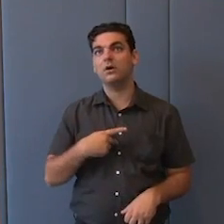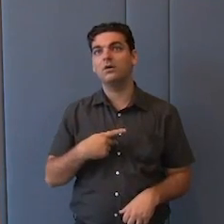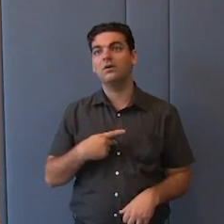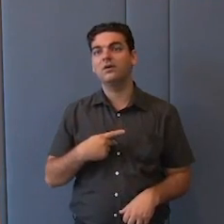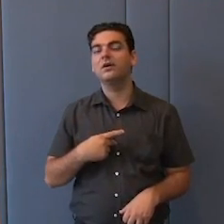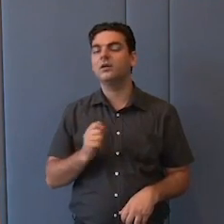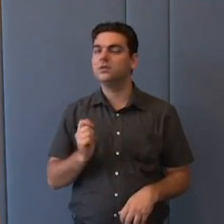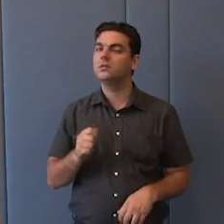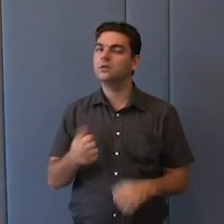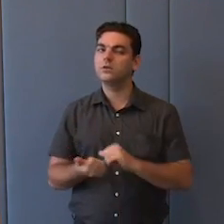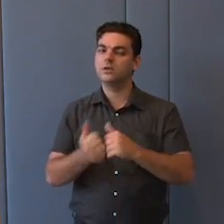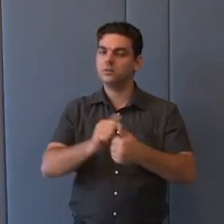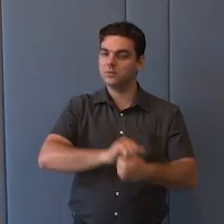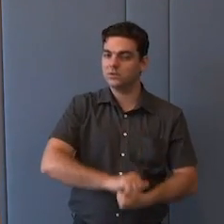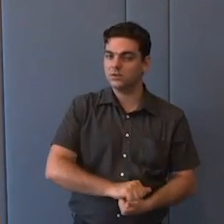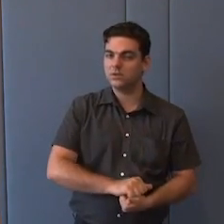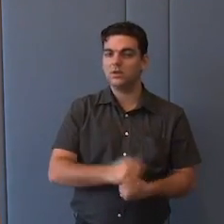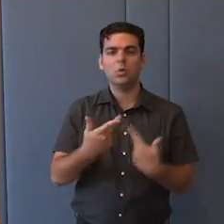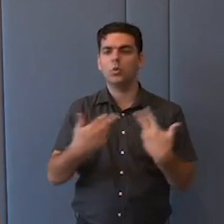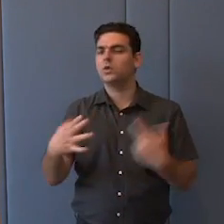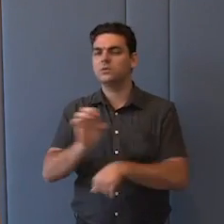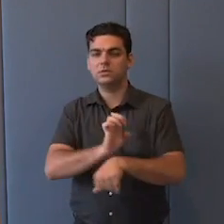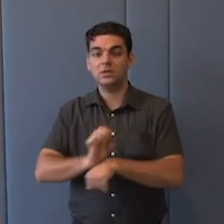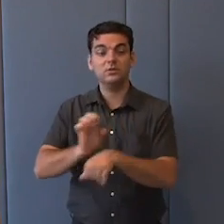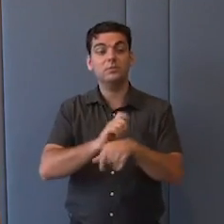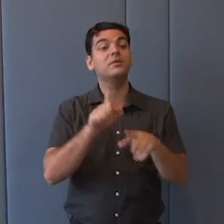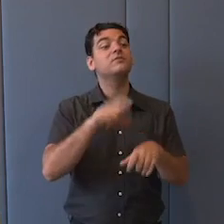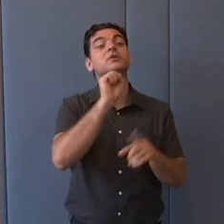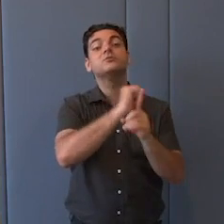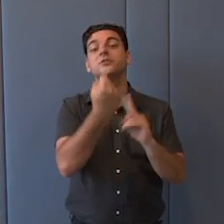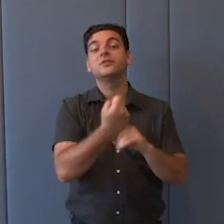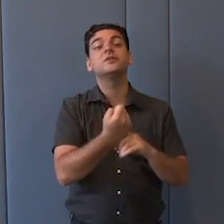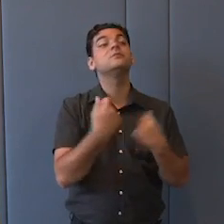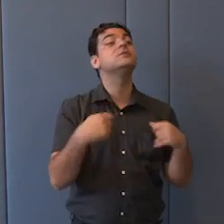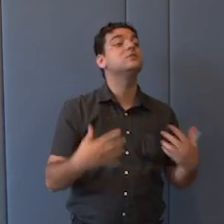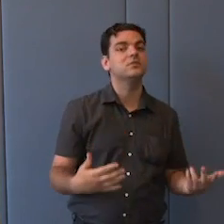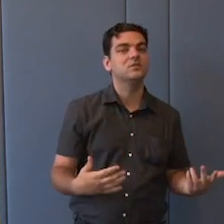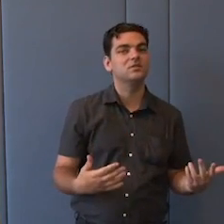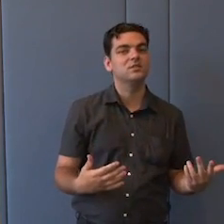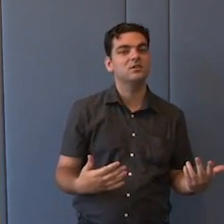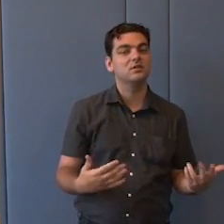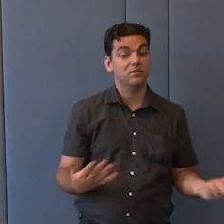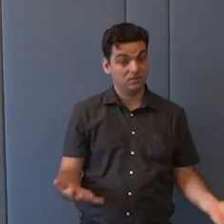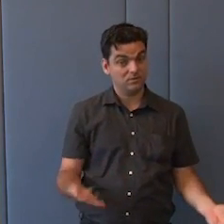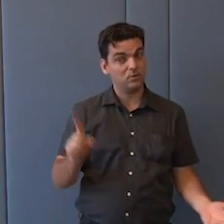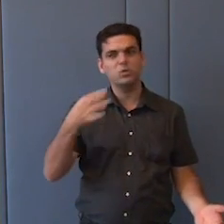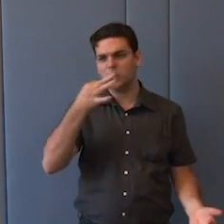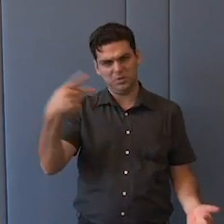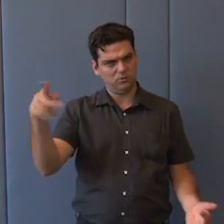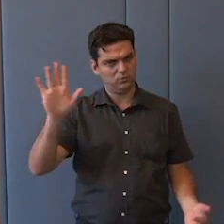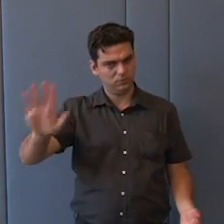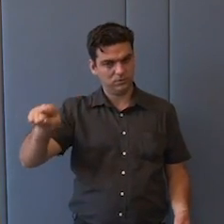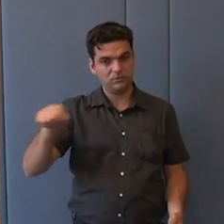adaptar o aparelhamento de Estado às novas demandas da sociedade brasileira. E eu queria saber, na opinião do senhor,